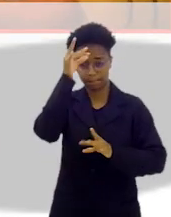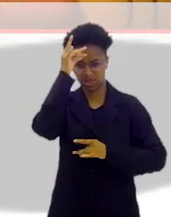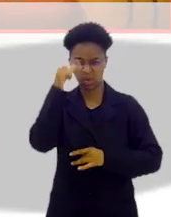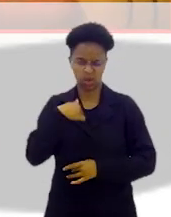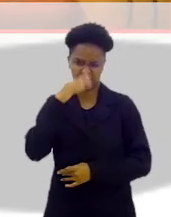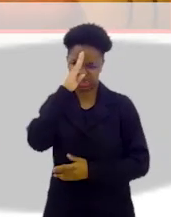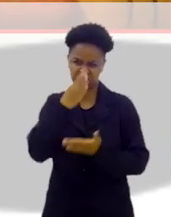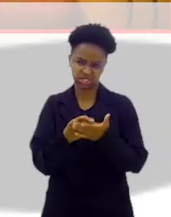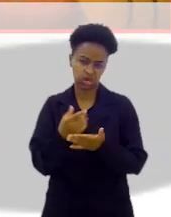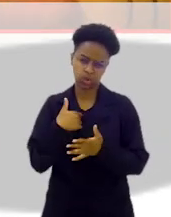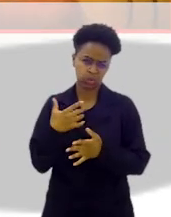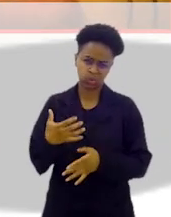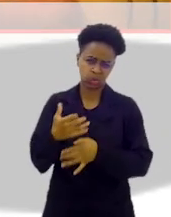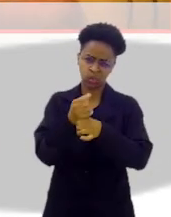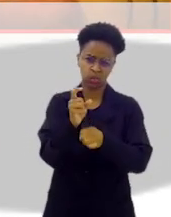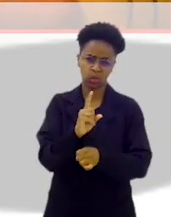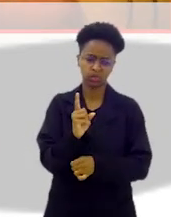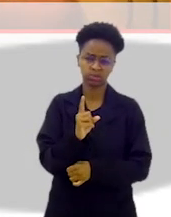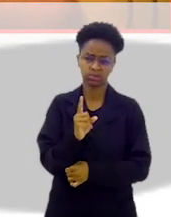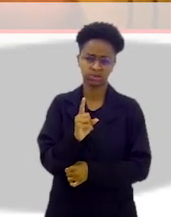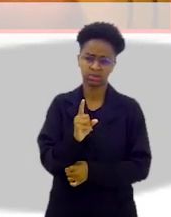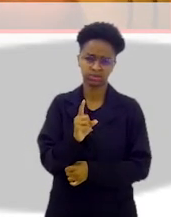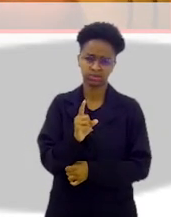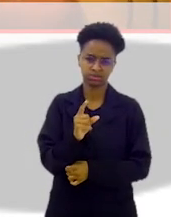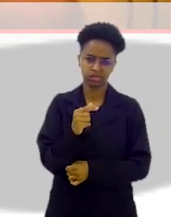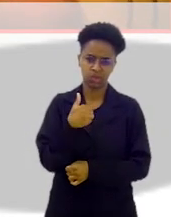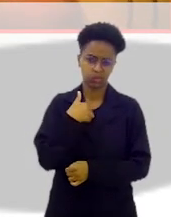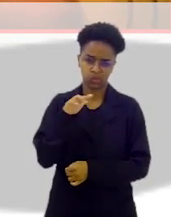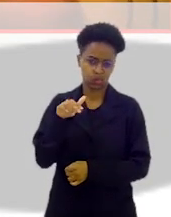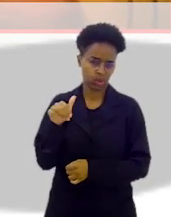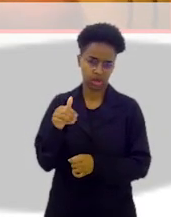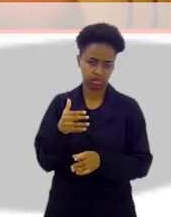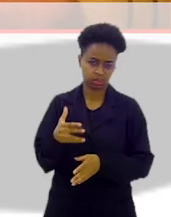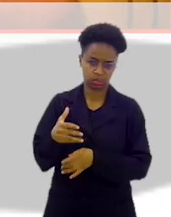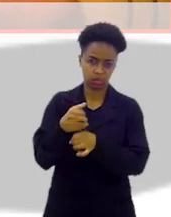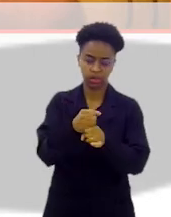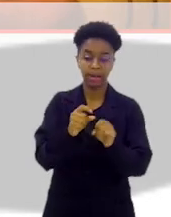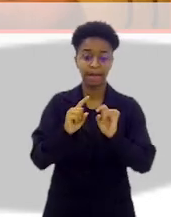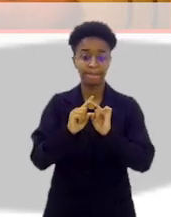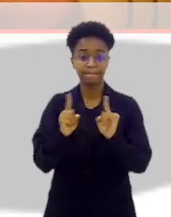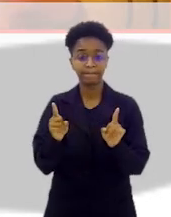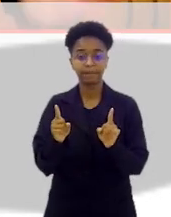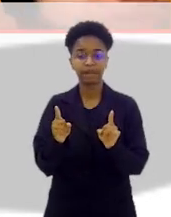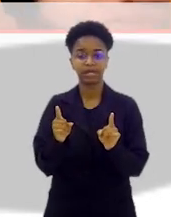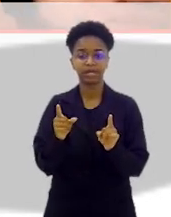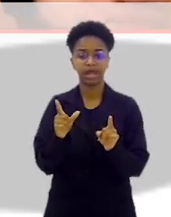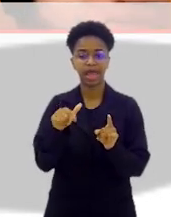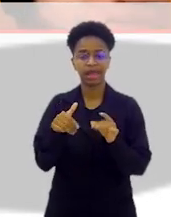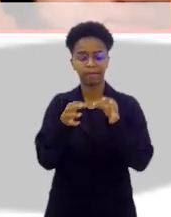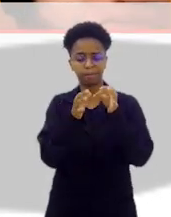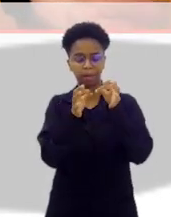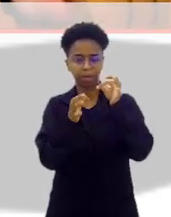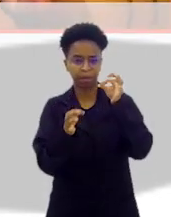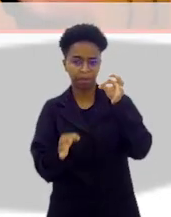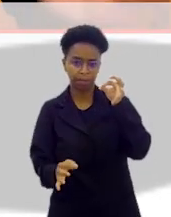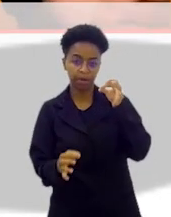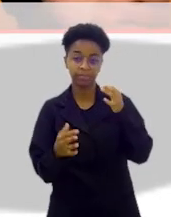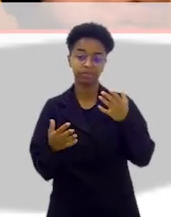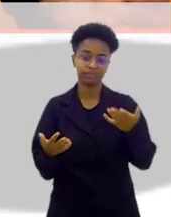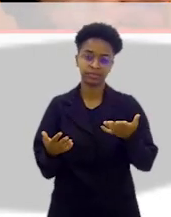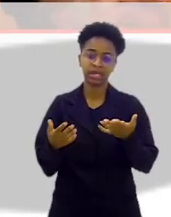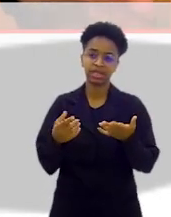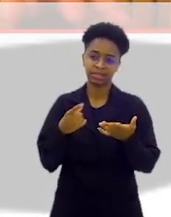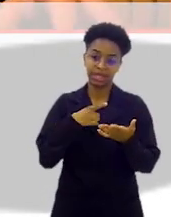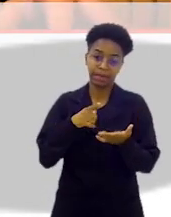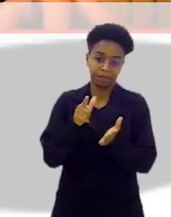É, eu acredito. Eu nunca tive o trabalho de contar, mas como é uma obra extensa e está